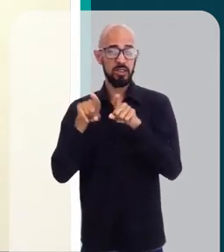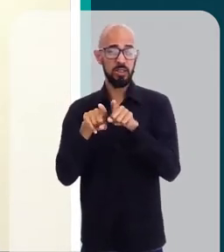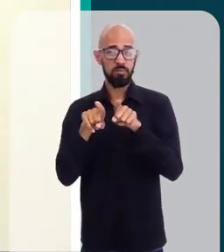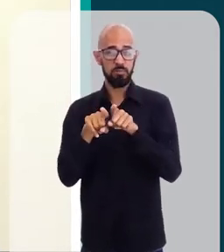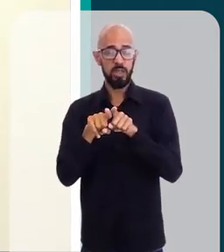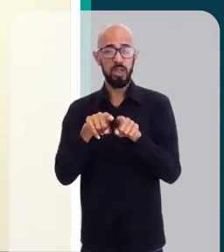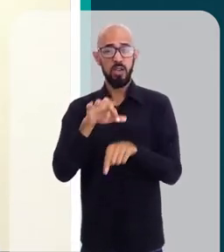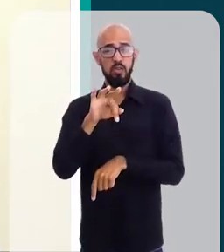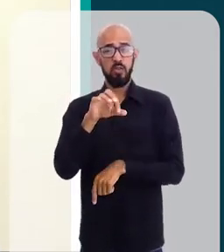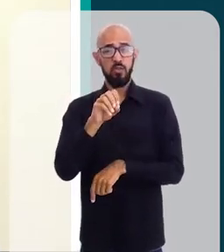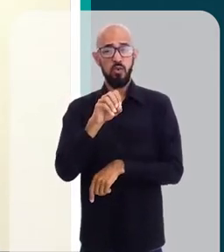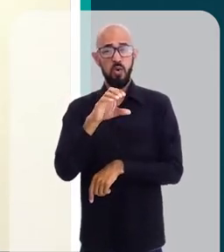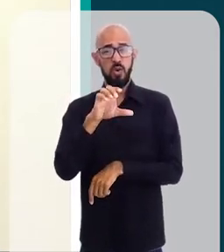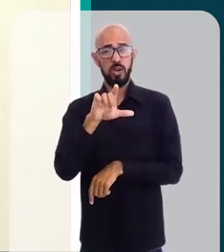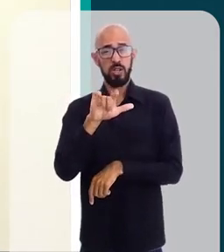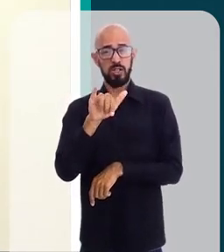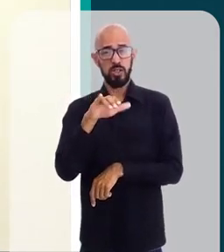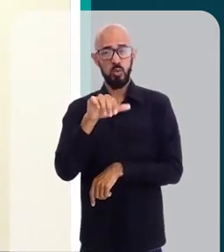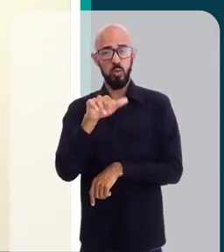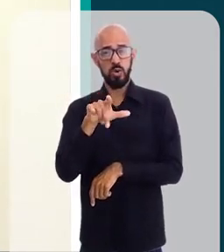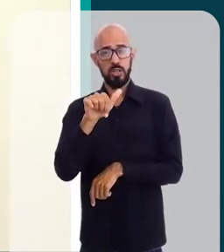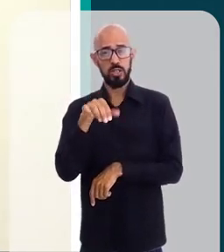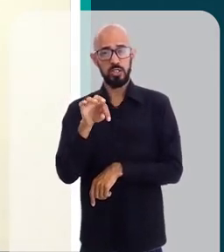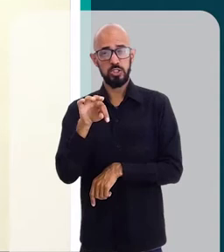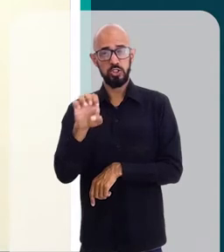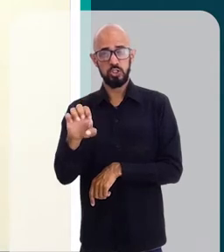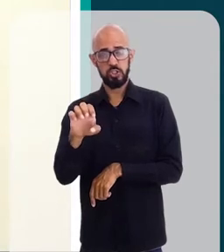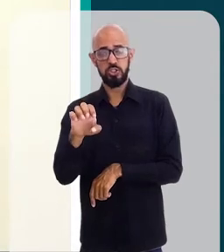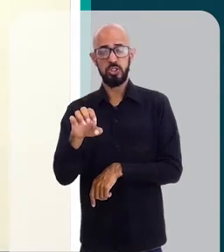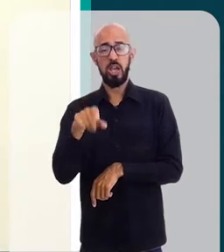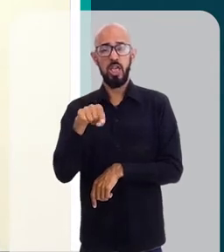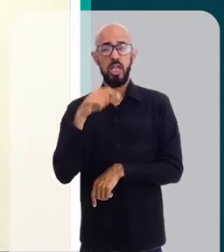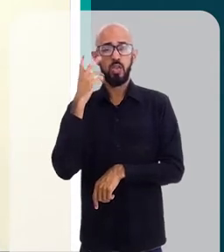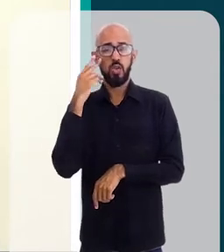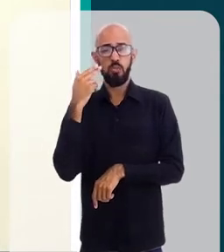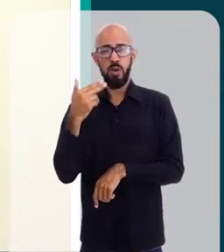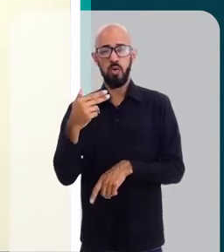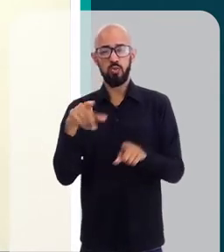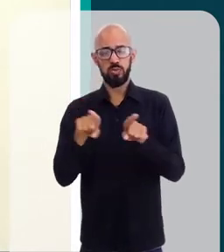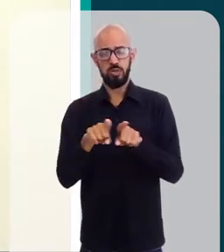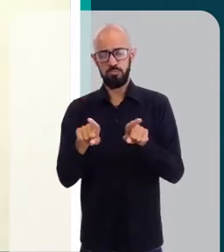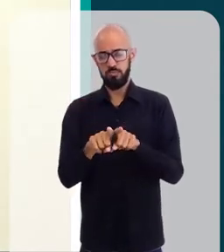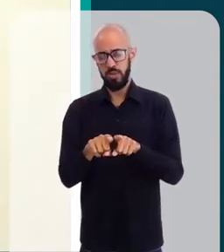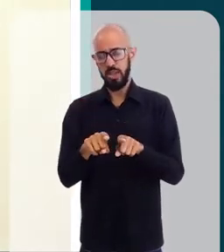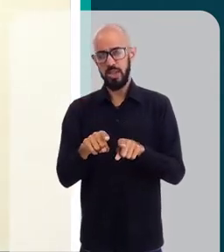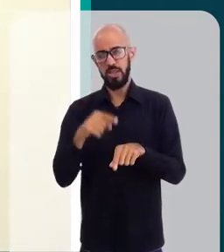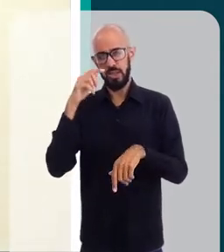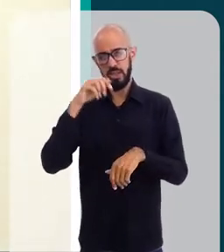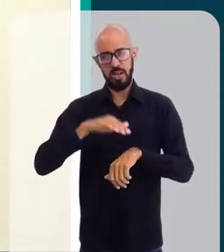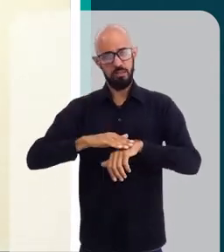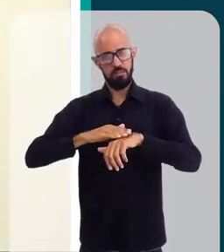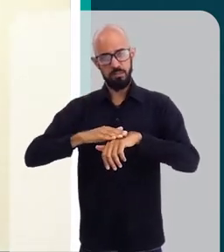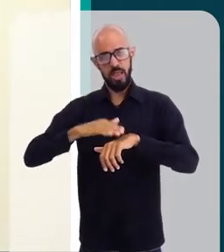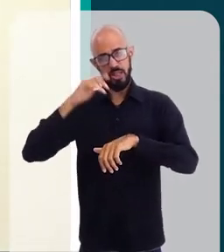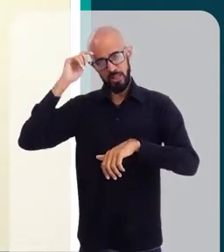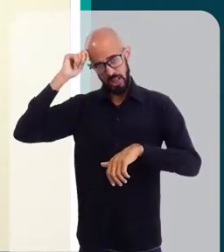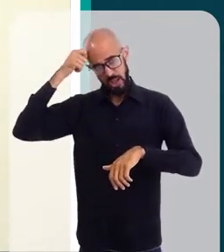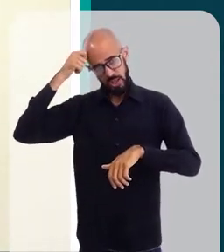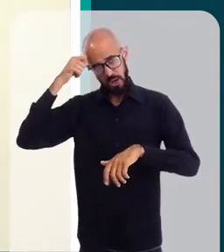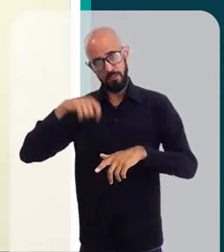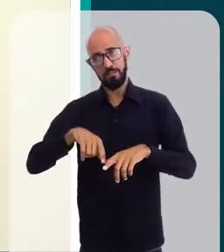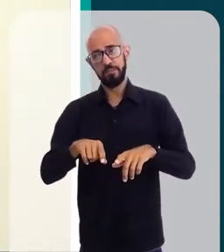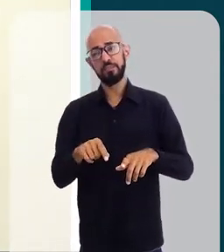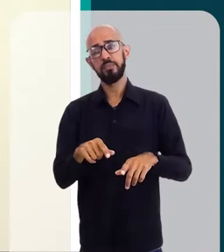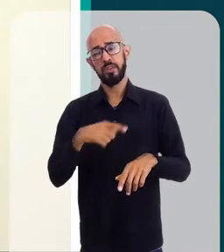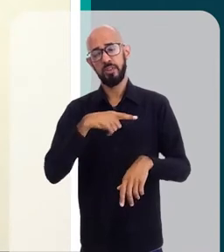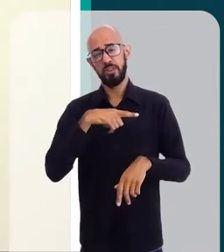A foliculite também é muito comum na pele negra. Então, não só relacionada à foto-exposição,